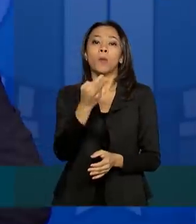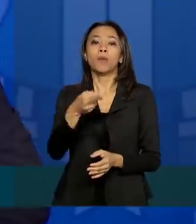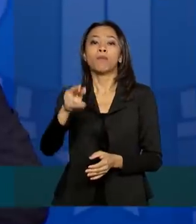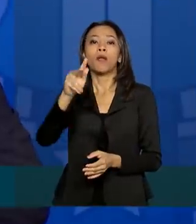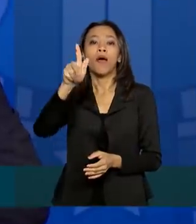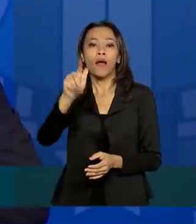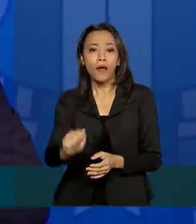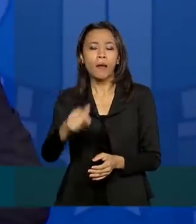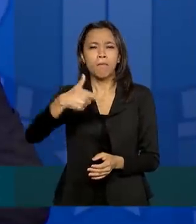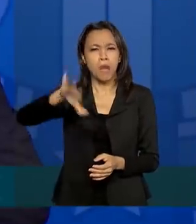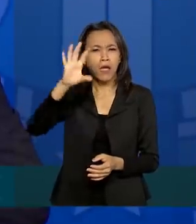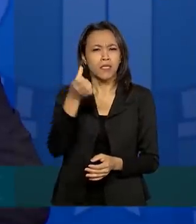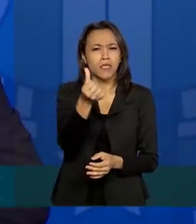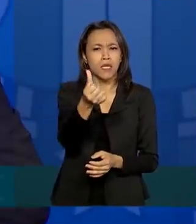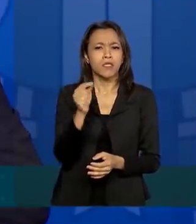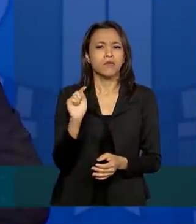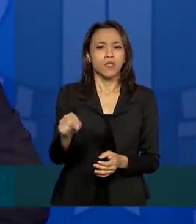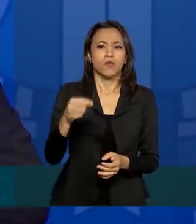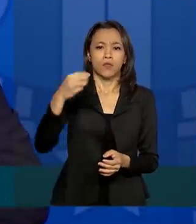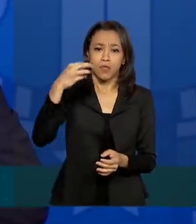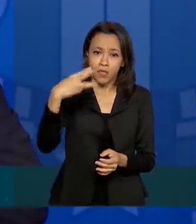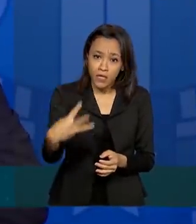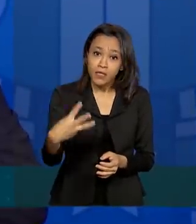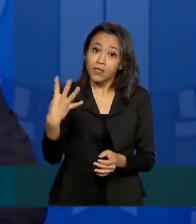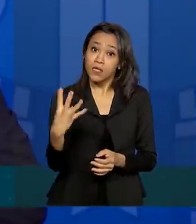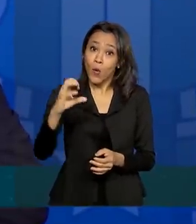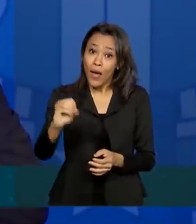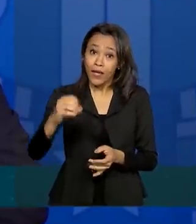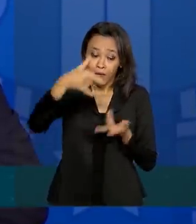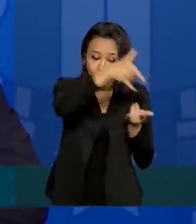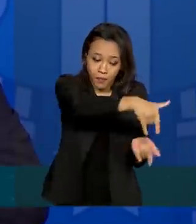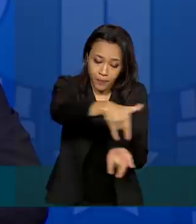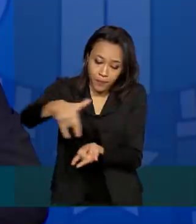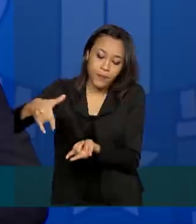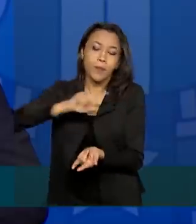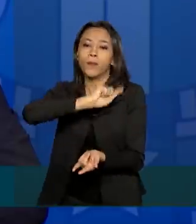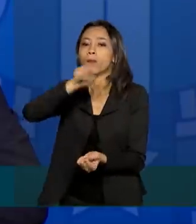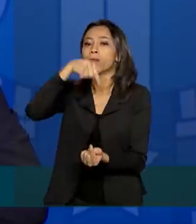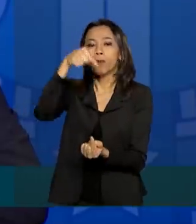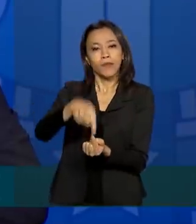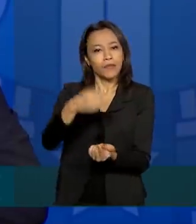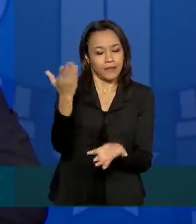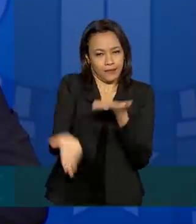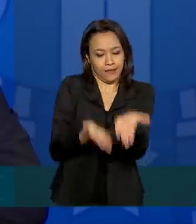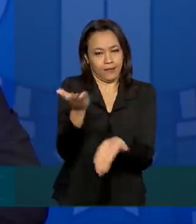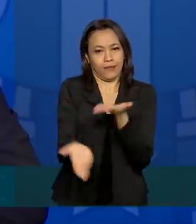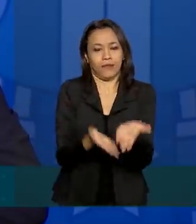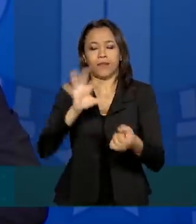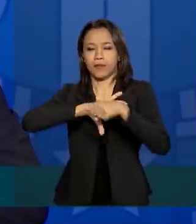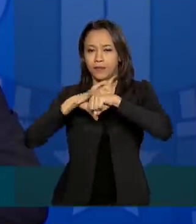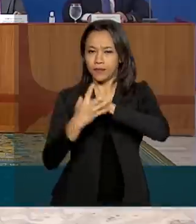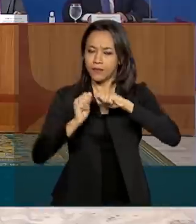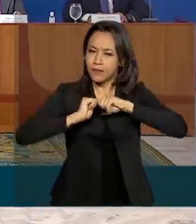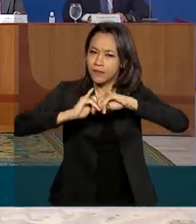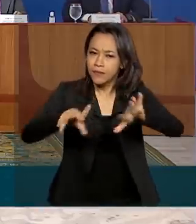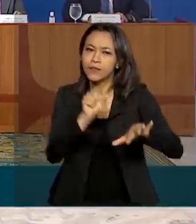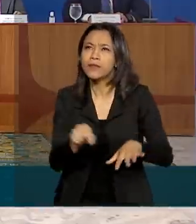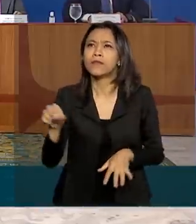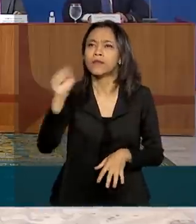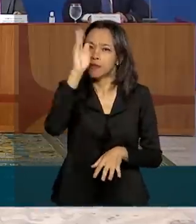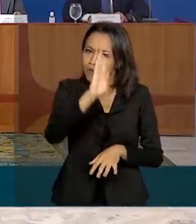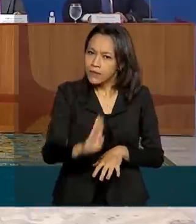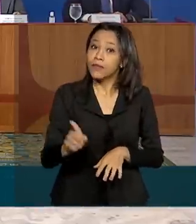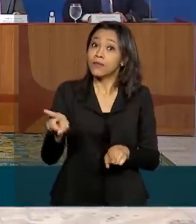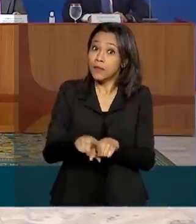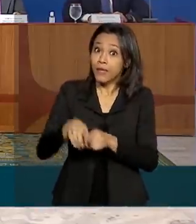de mais de 6.340 leitos de UTI para tratamento da Covid-19 em todo o país, incluindo